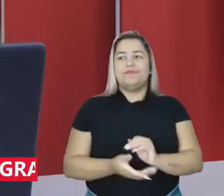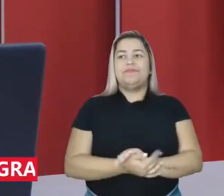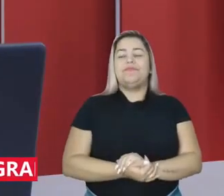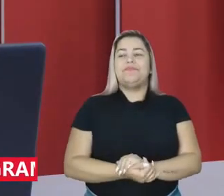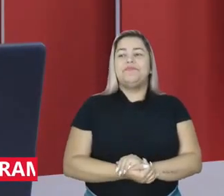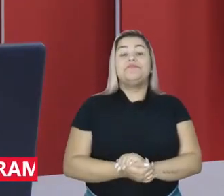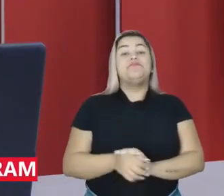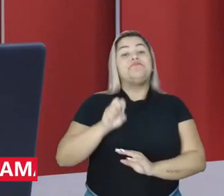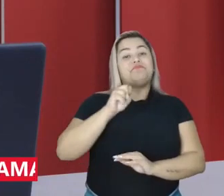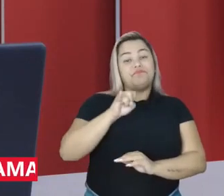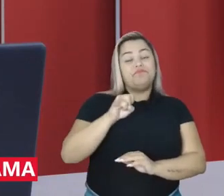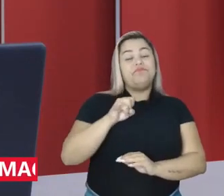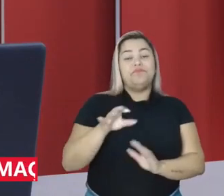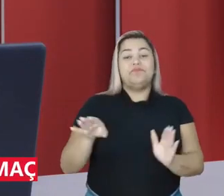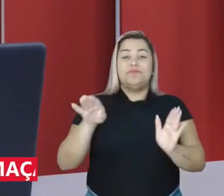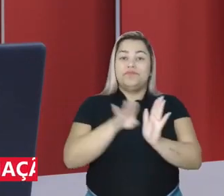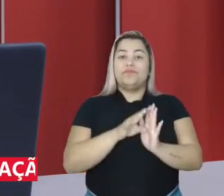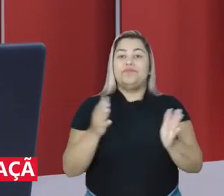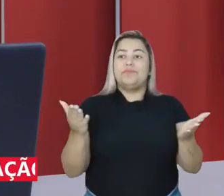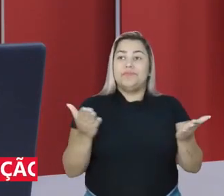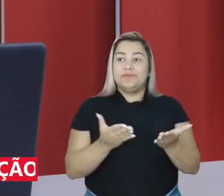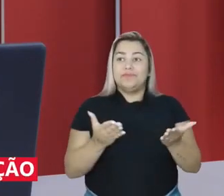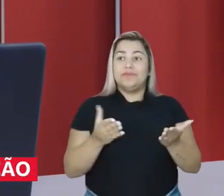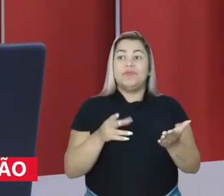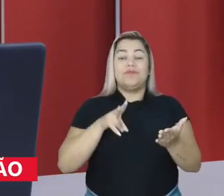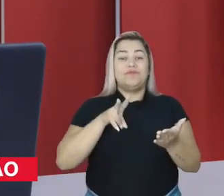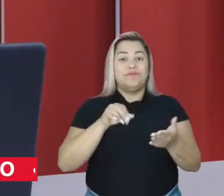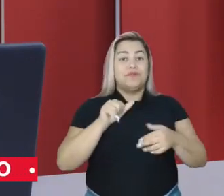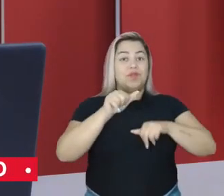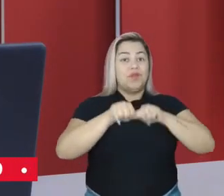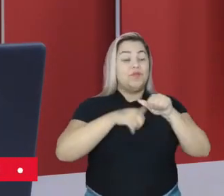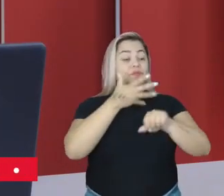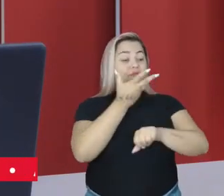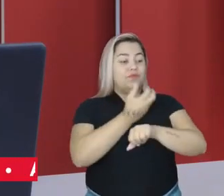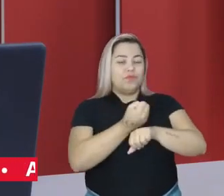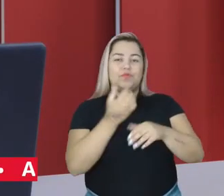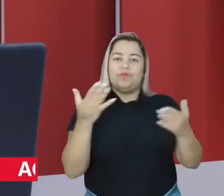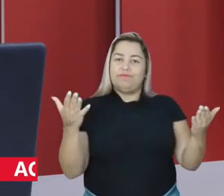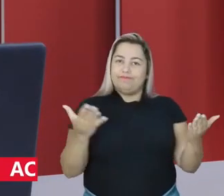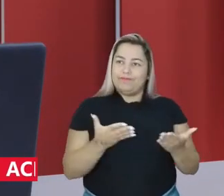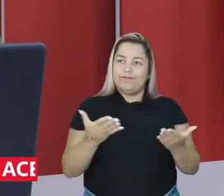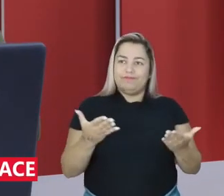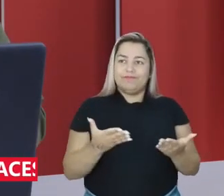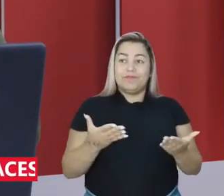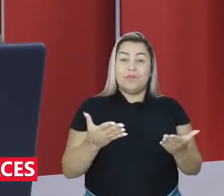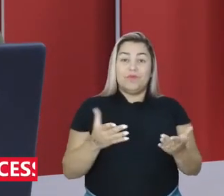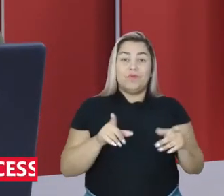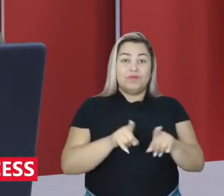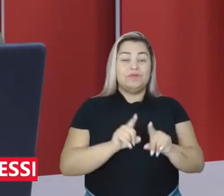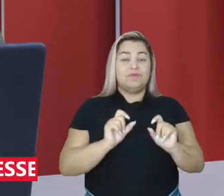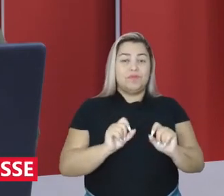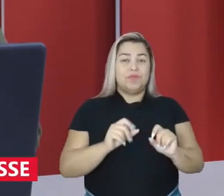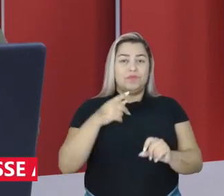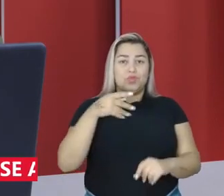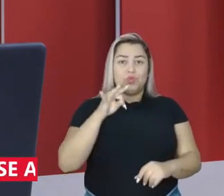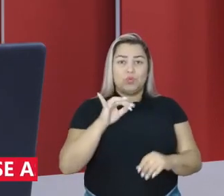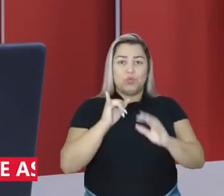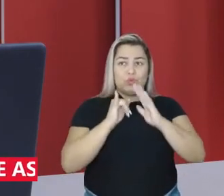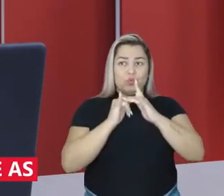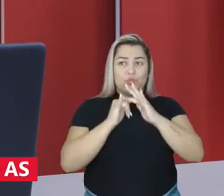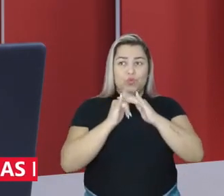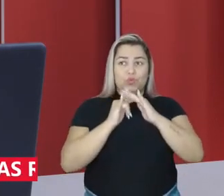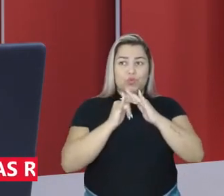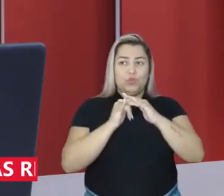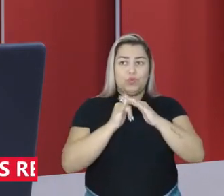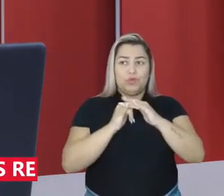E se você chegou agora, essa entrevista também vira podcast ainda hoje e fica gravada aqui na TVPT no YouTube. Então,